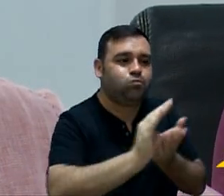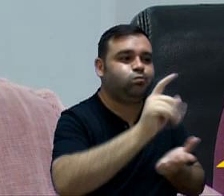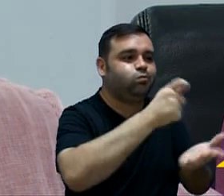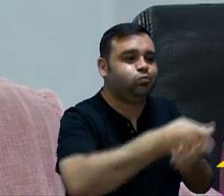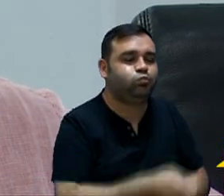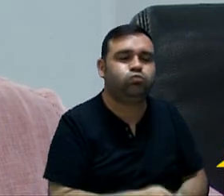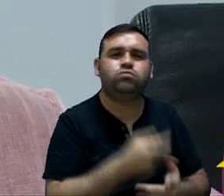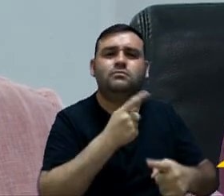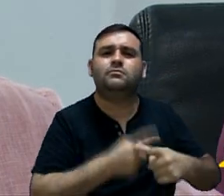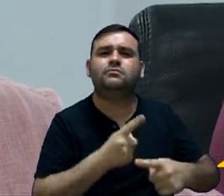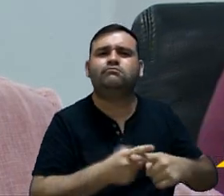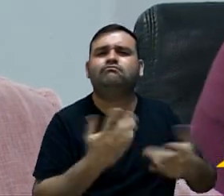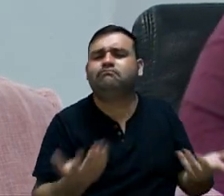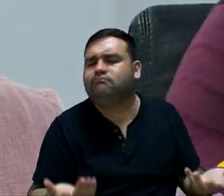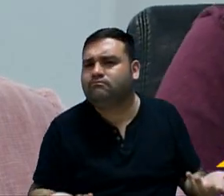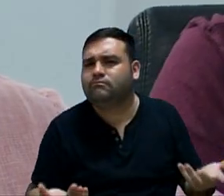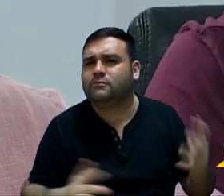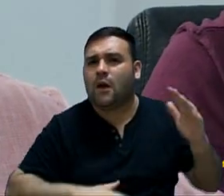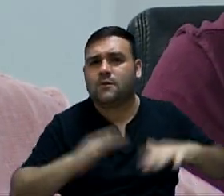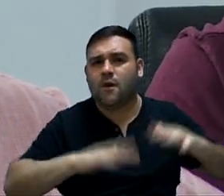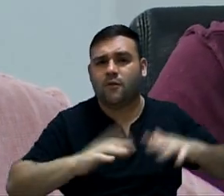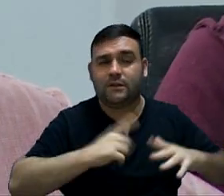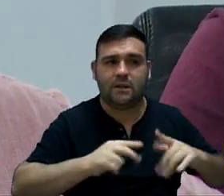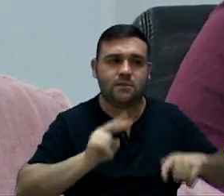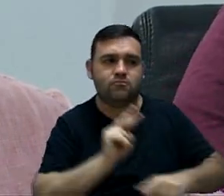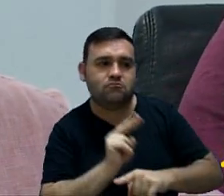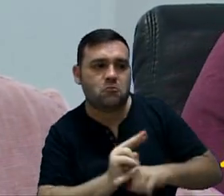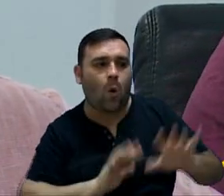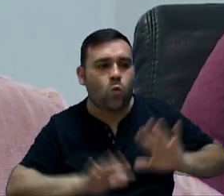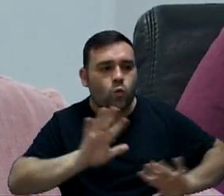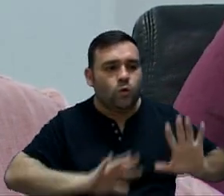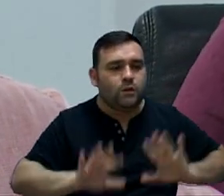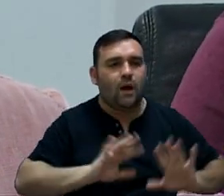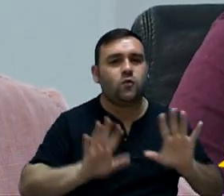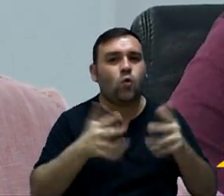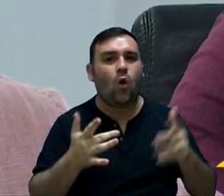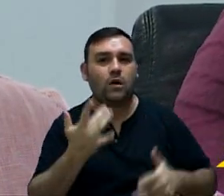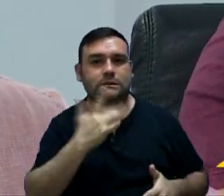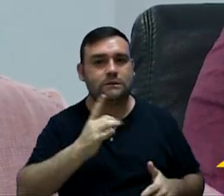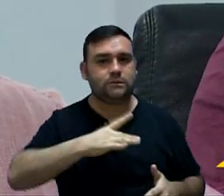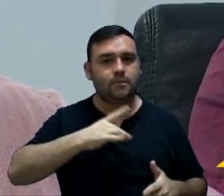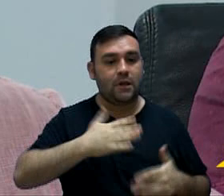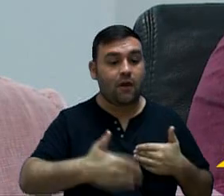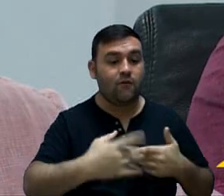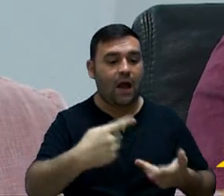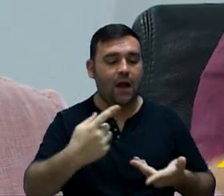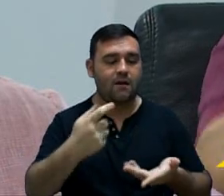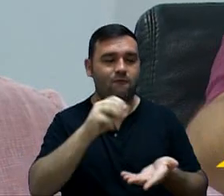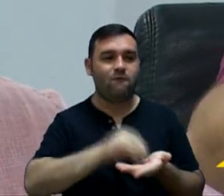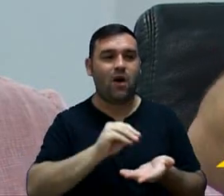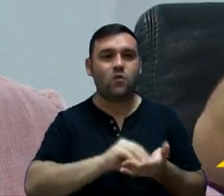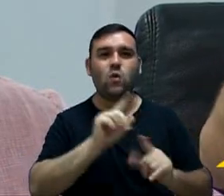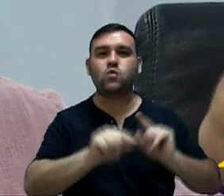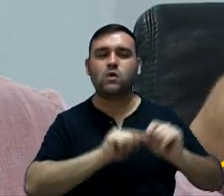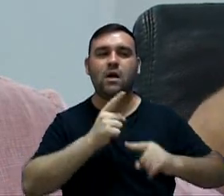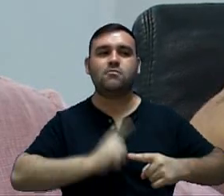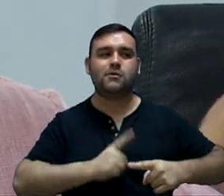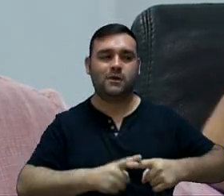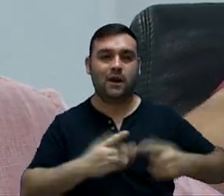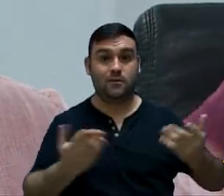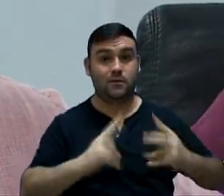impositiva. Por que está acontecendo talvez uma cautela, talvez um receio do que a gente tem ainda a receber, justamente porque,